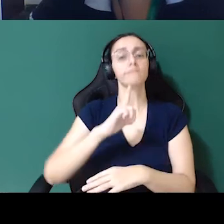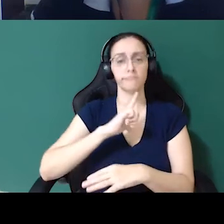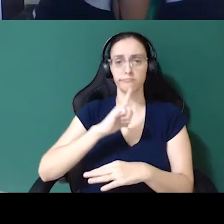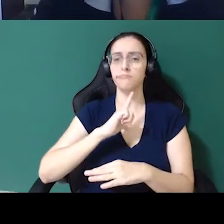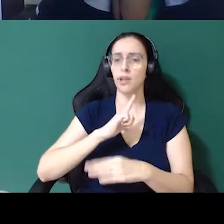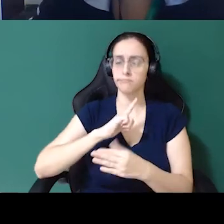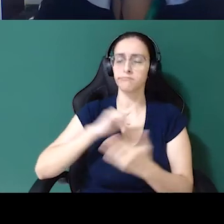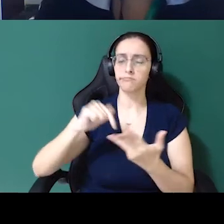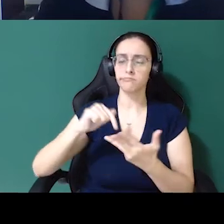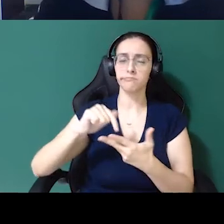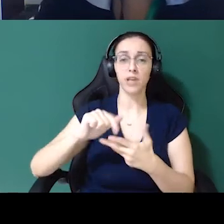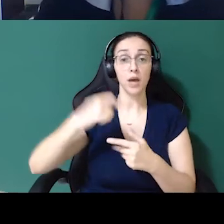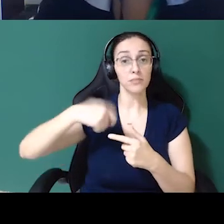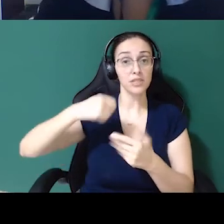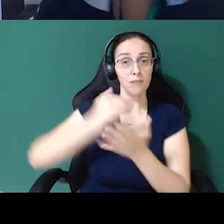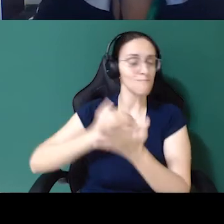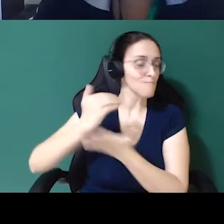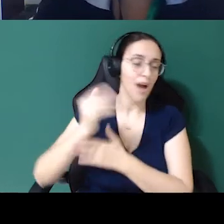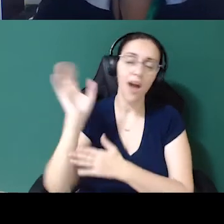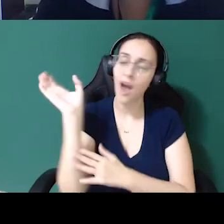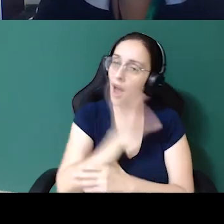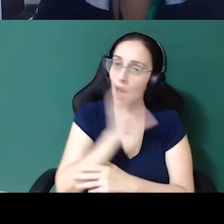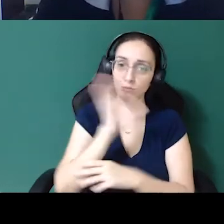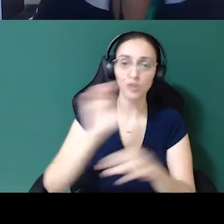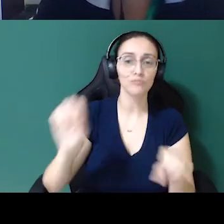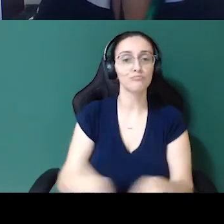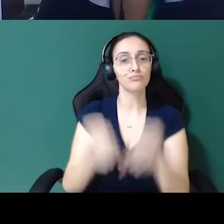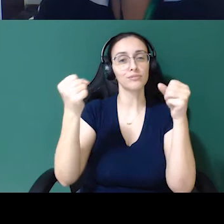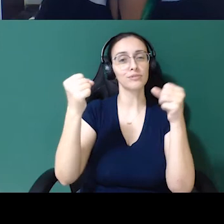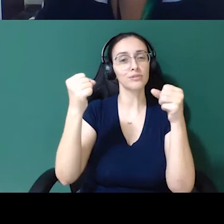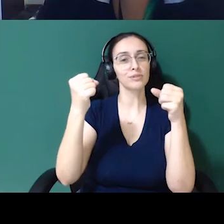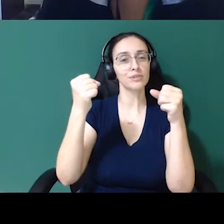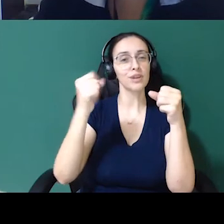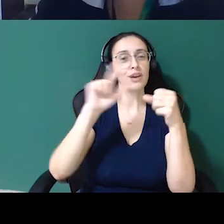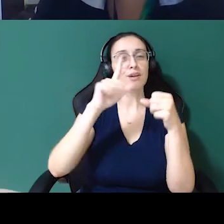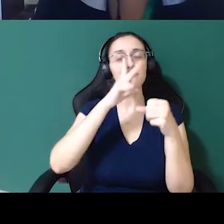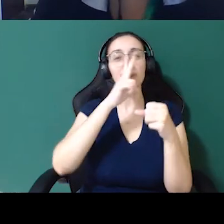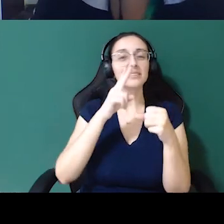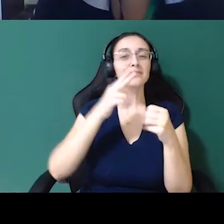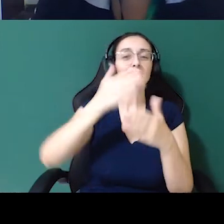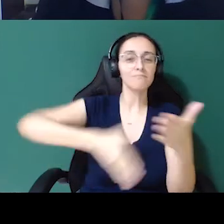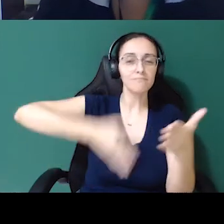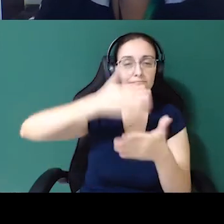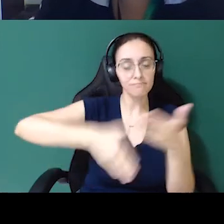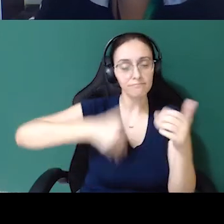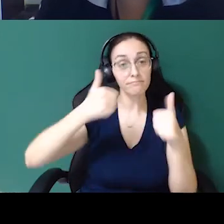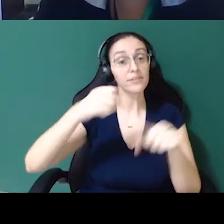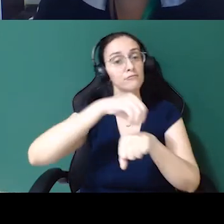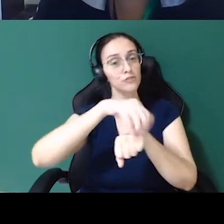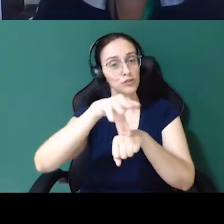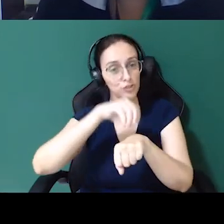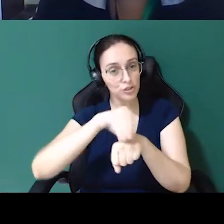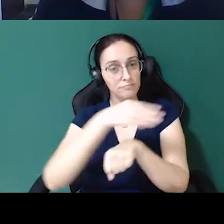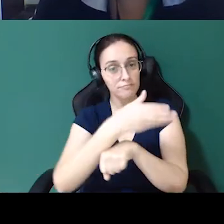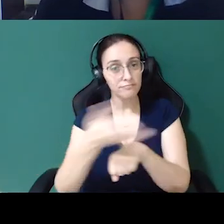E ela precisa ser o mais rápido possível quebrada. Então, essas foram as ditas que eu trouxe para as pessoas que